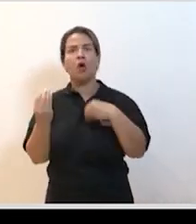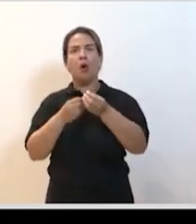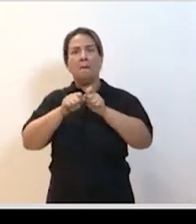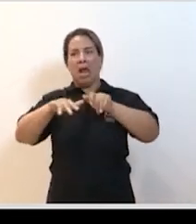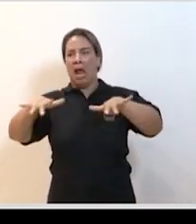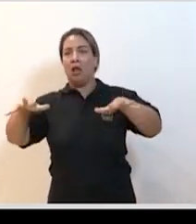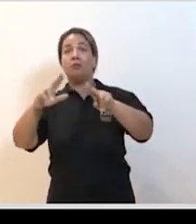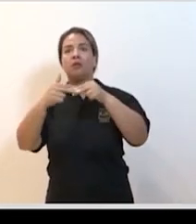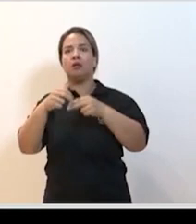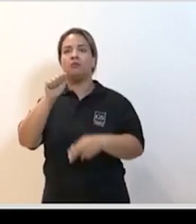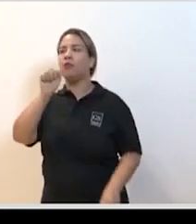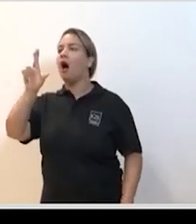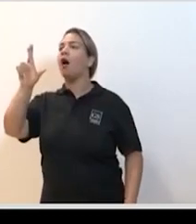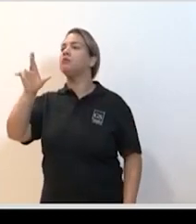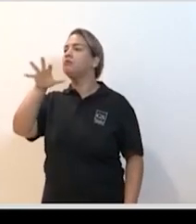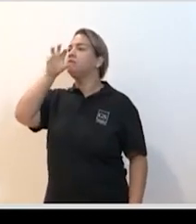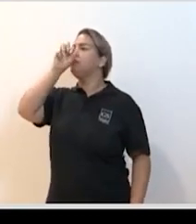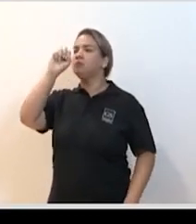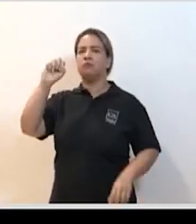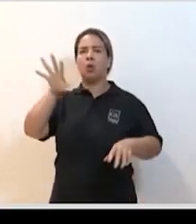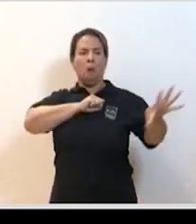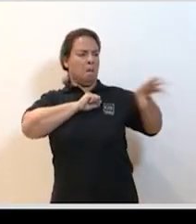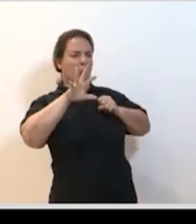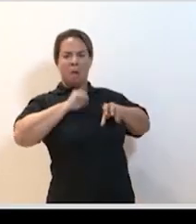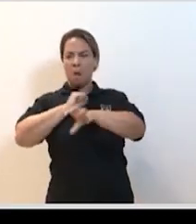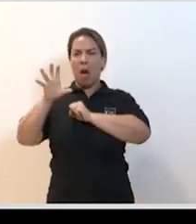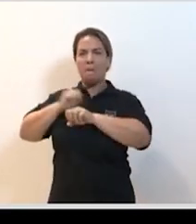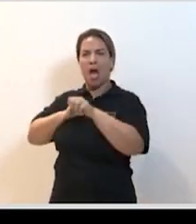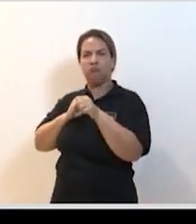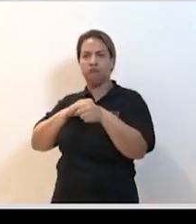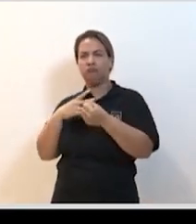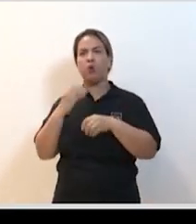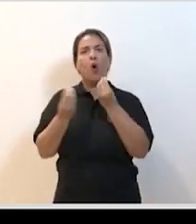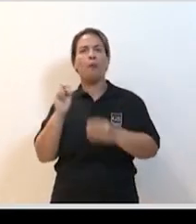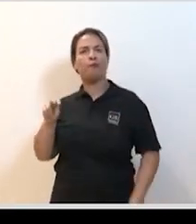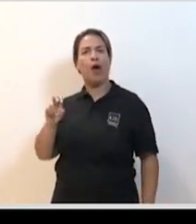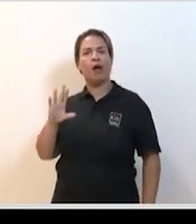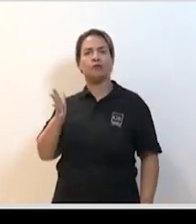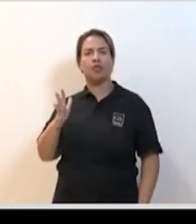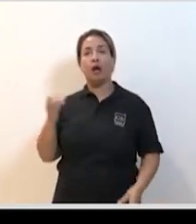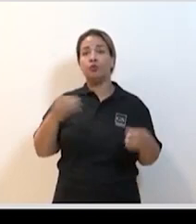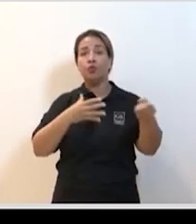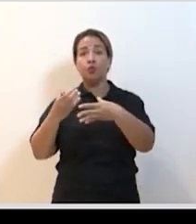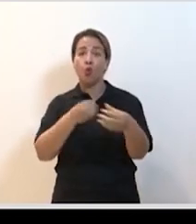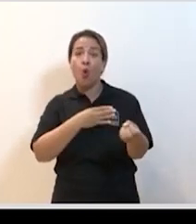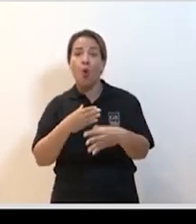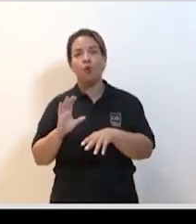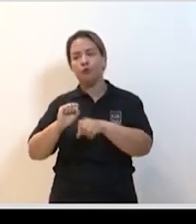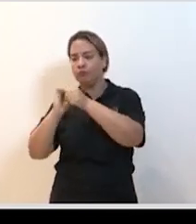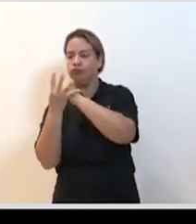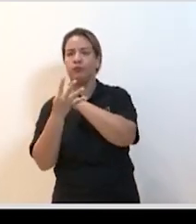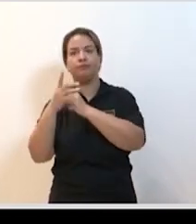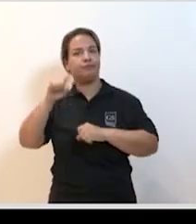transmissível pelo ar de um vírus que tivesse uma agressividade semelhante às primeiras espécies novas de coronavírus que apareceram nesse